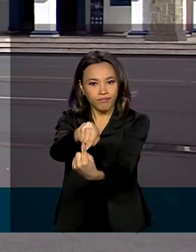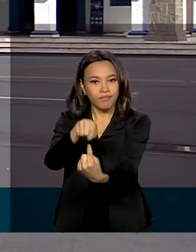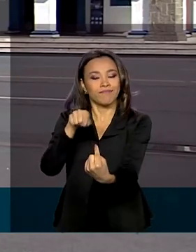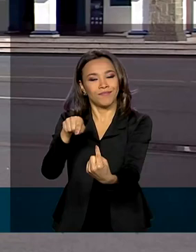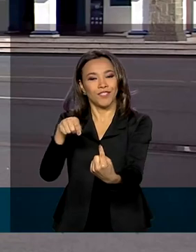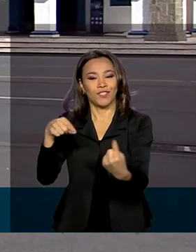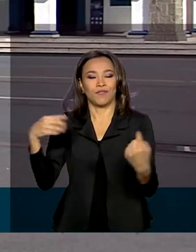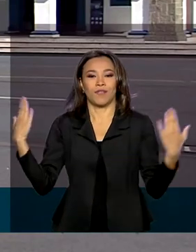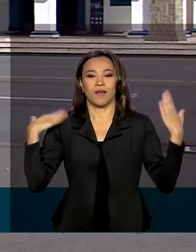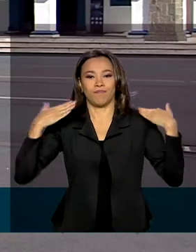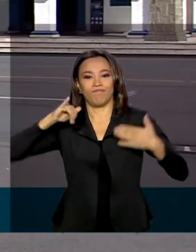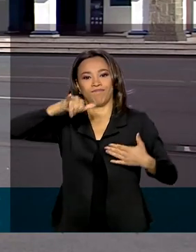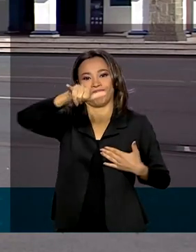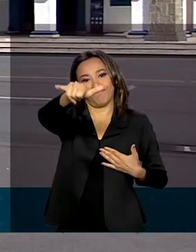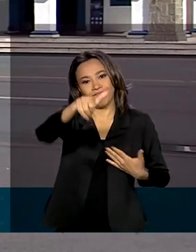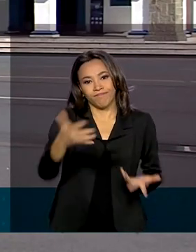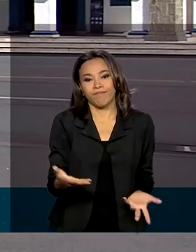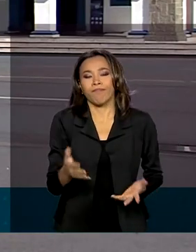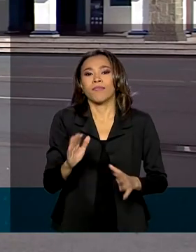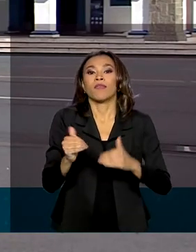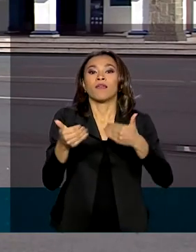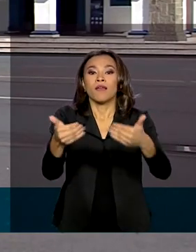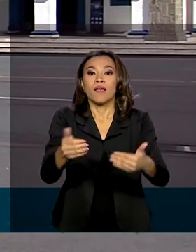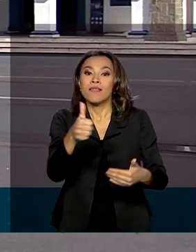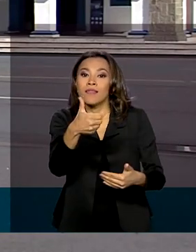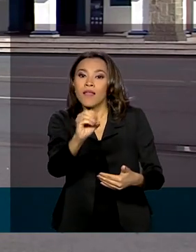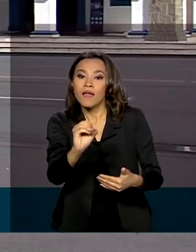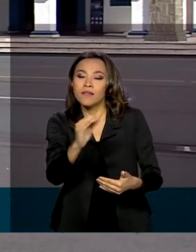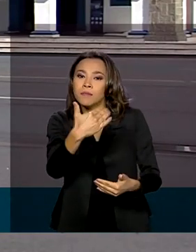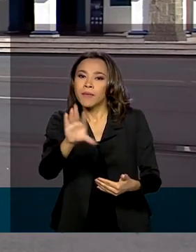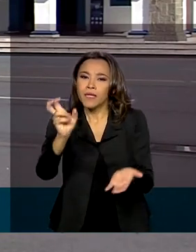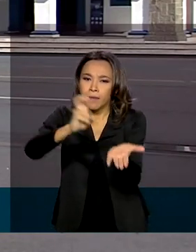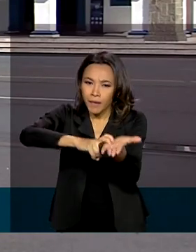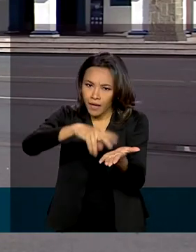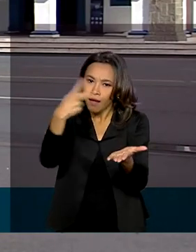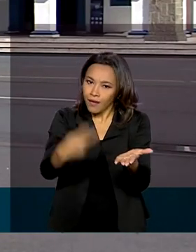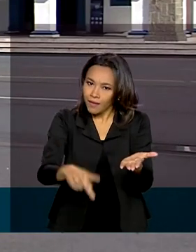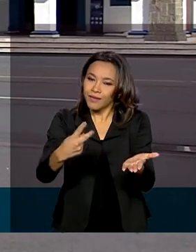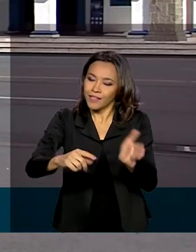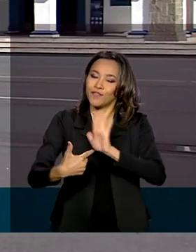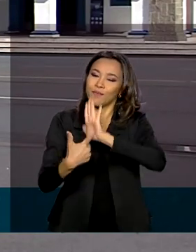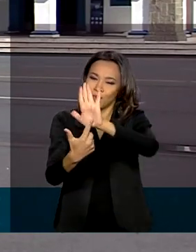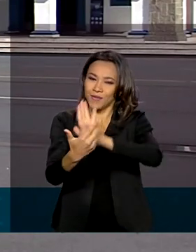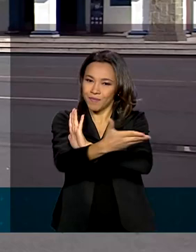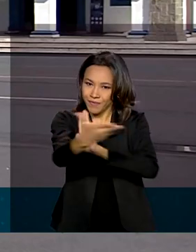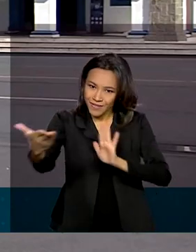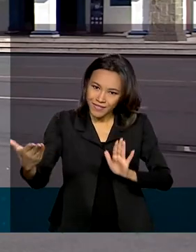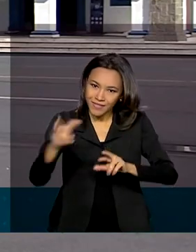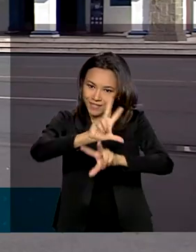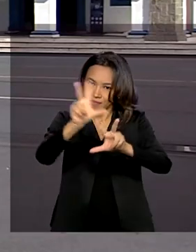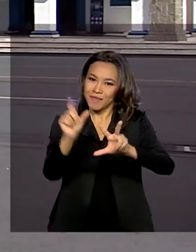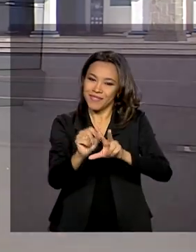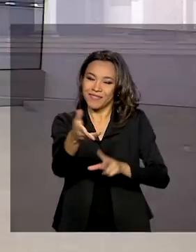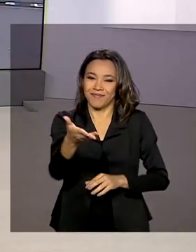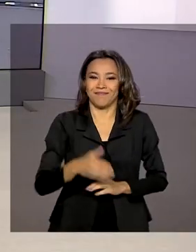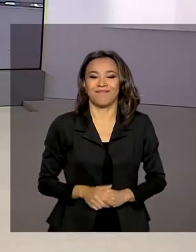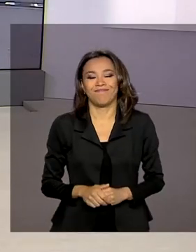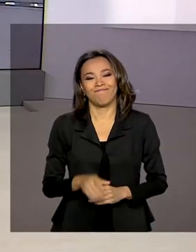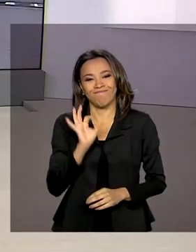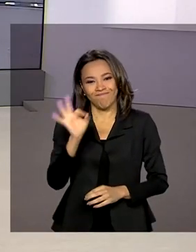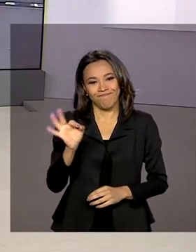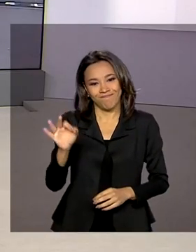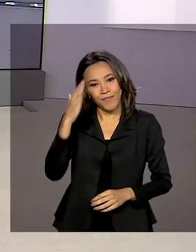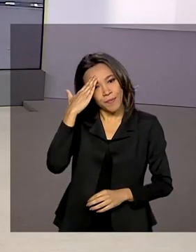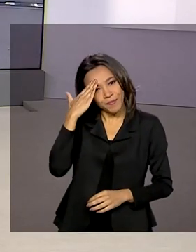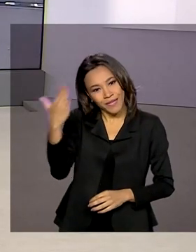Aérea Brasileira. A partir das 10h30 da manhã, a TV Brasil transmite a cerimônia ao vivo. Voltamos ao estúdio. É isso mesmo,